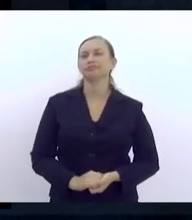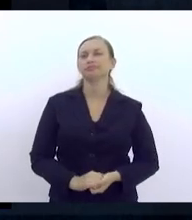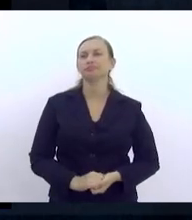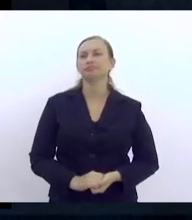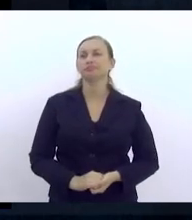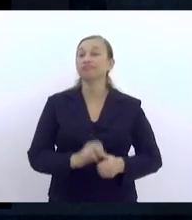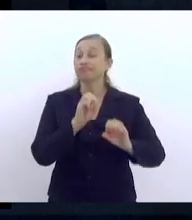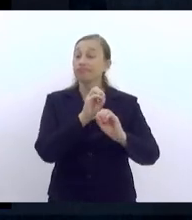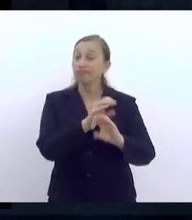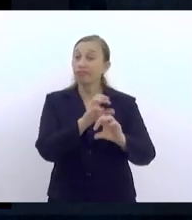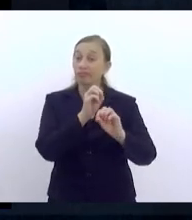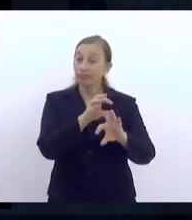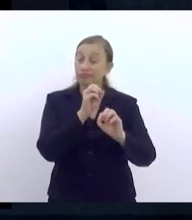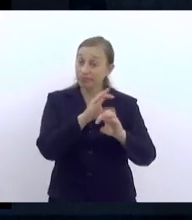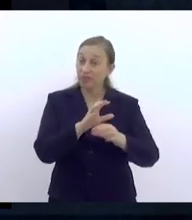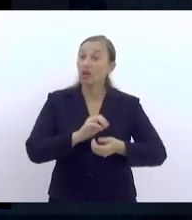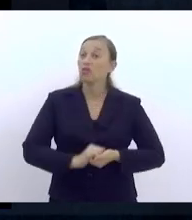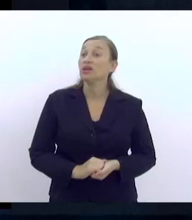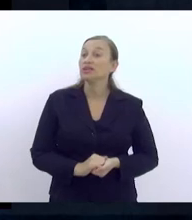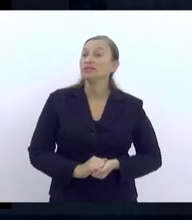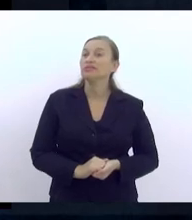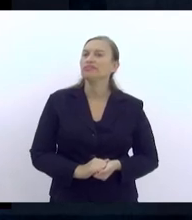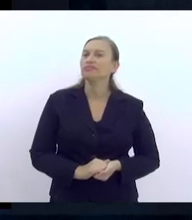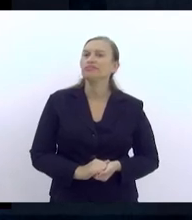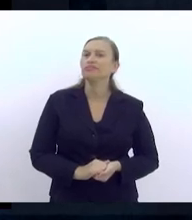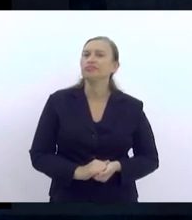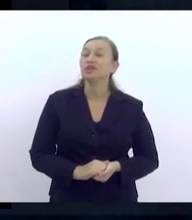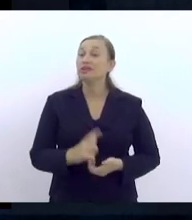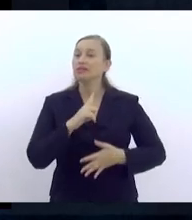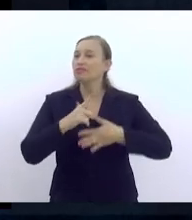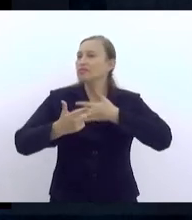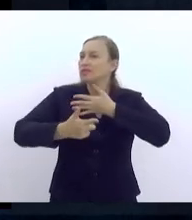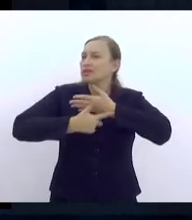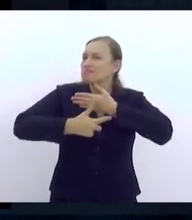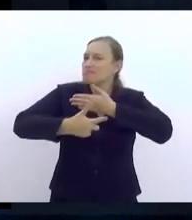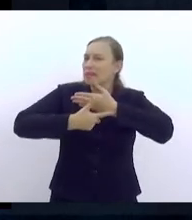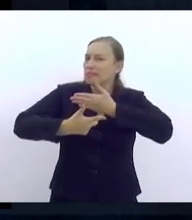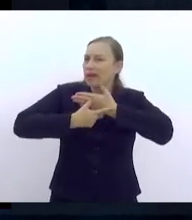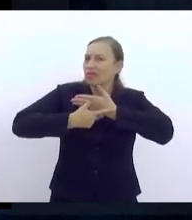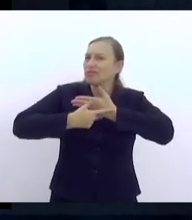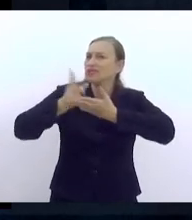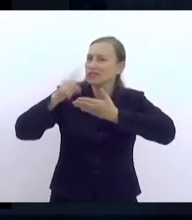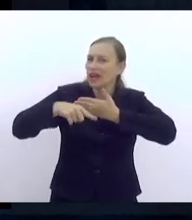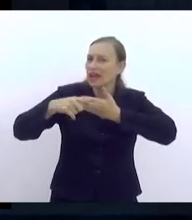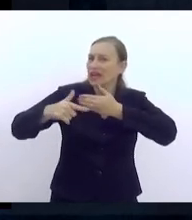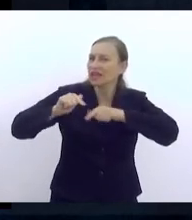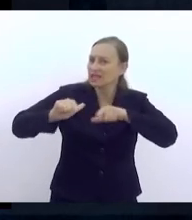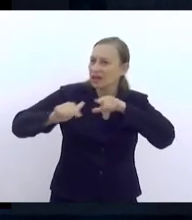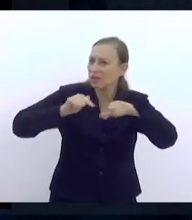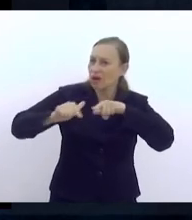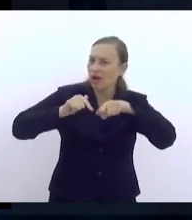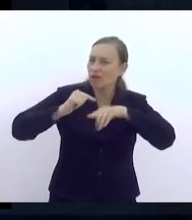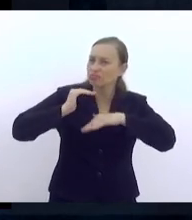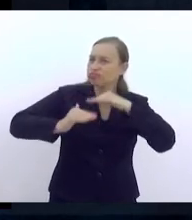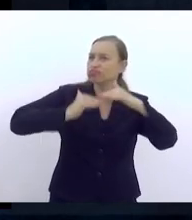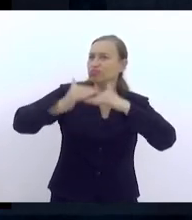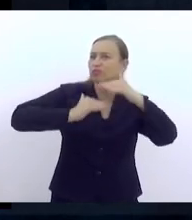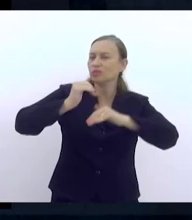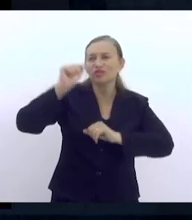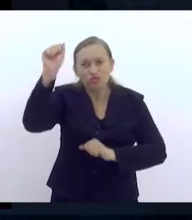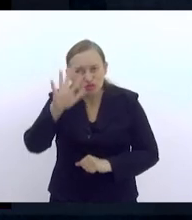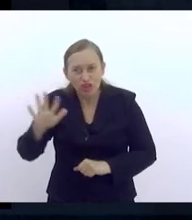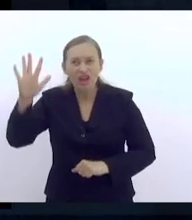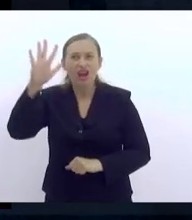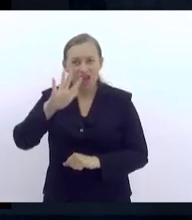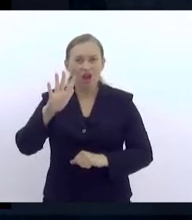a educação, ela tem esse papel que é trabalhar para o desenvolvimento de forma geral,